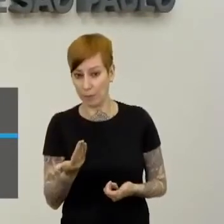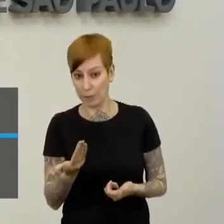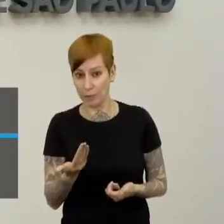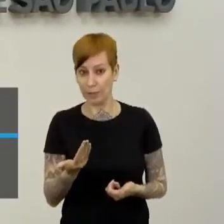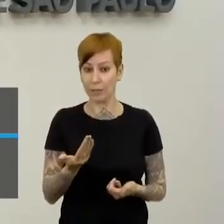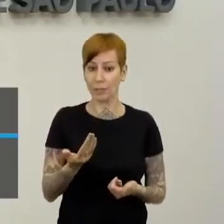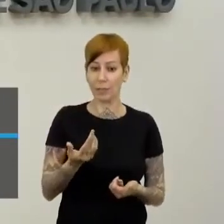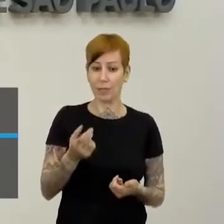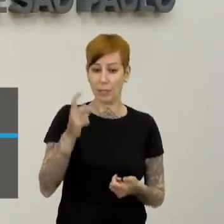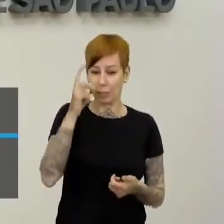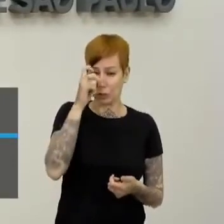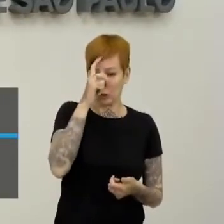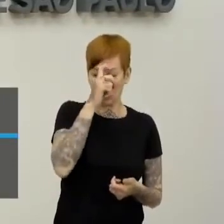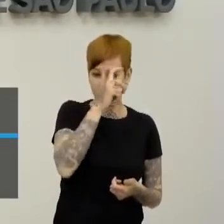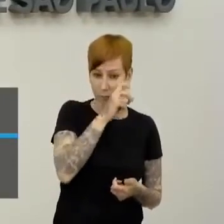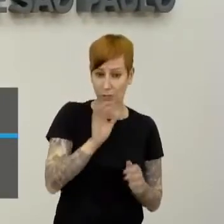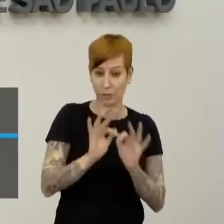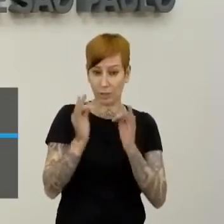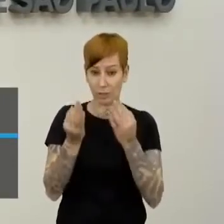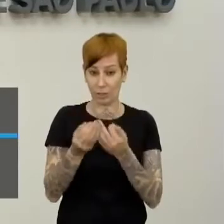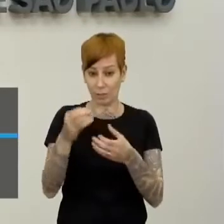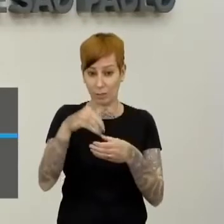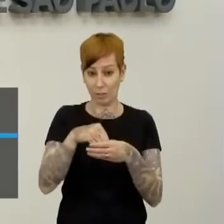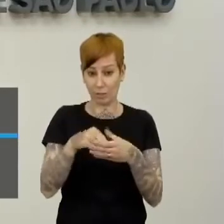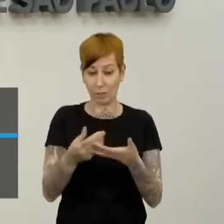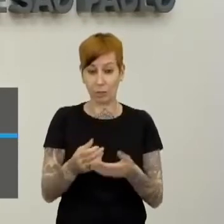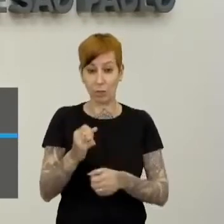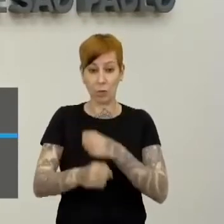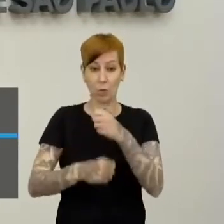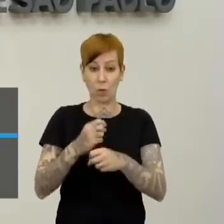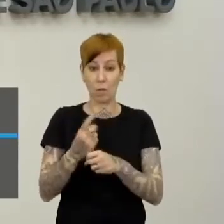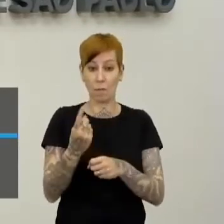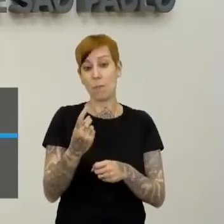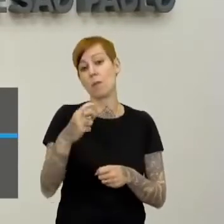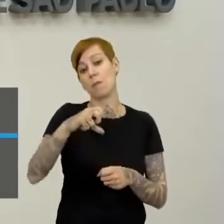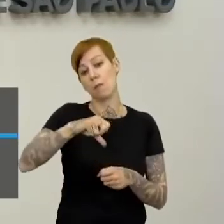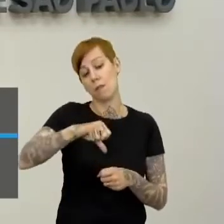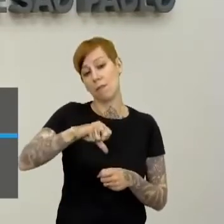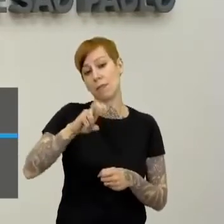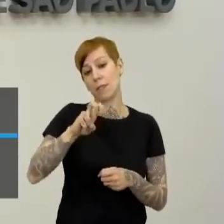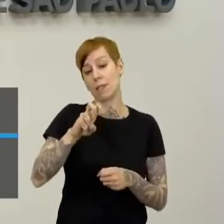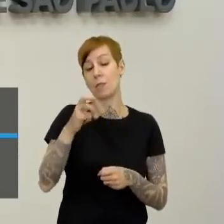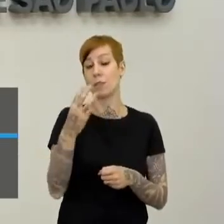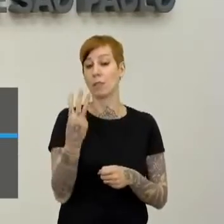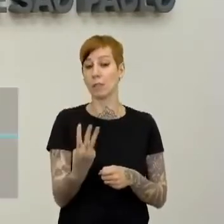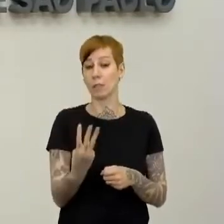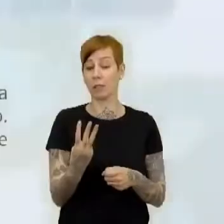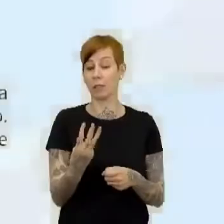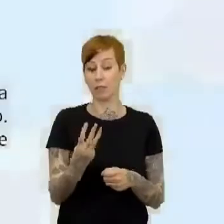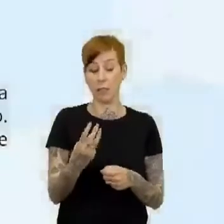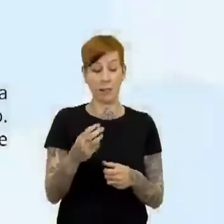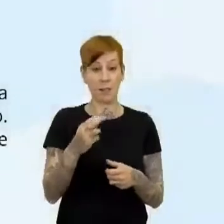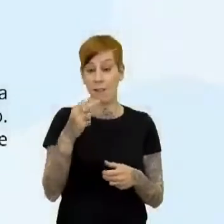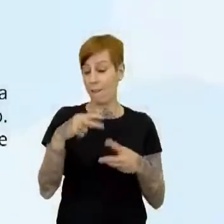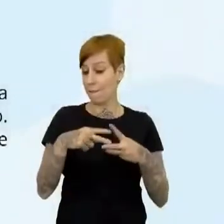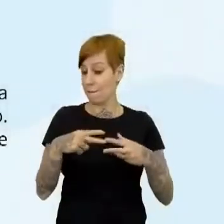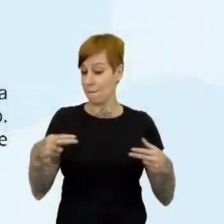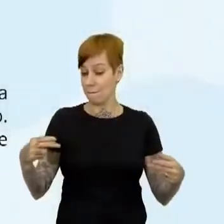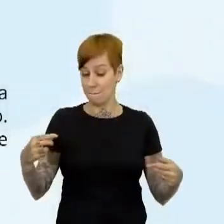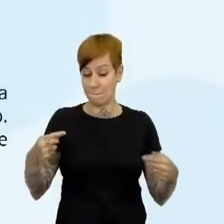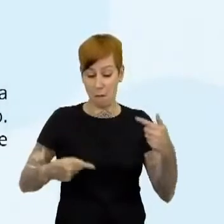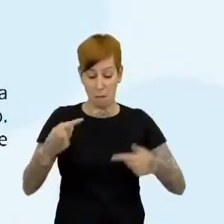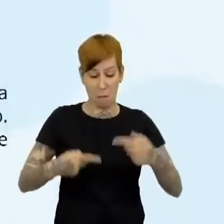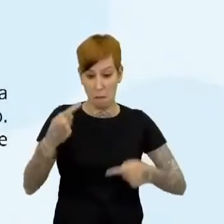algumas famílias. E aí, nós teremos, no ano de 1953, um ano de muitas contestações devido a essas